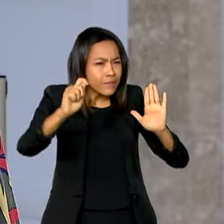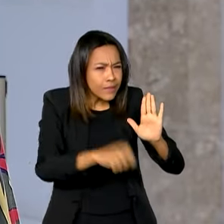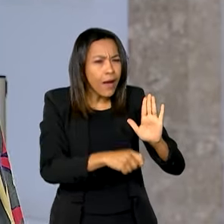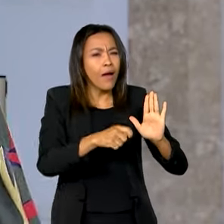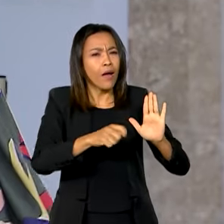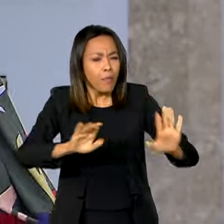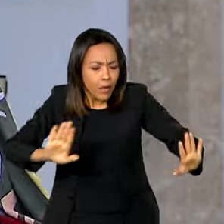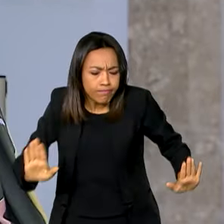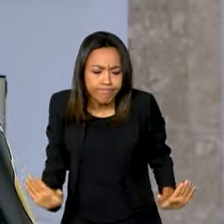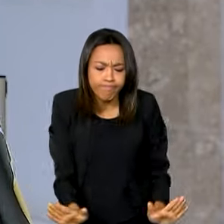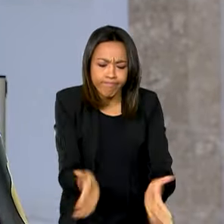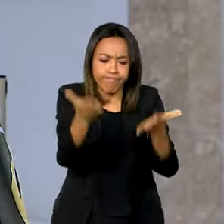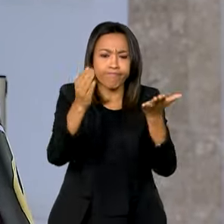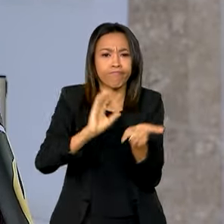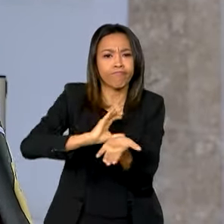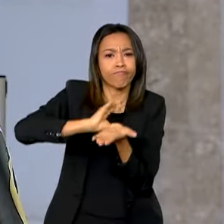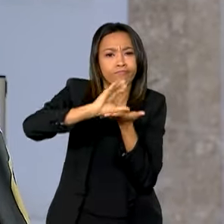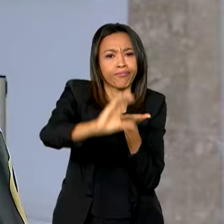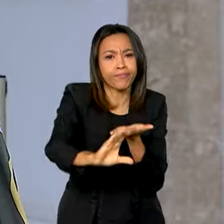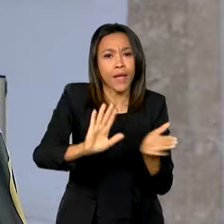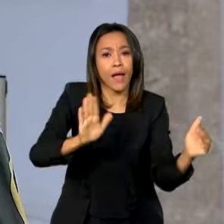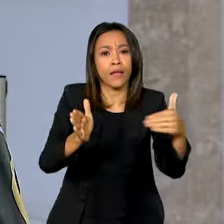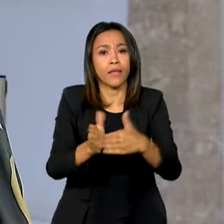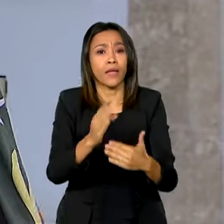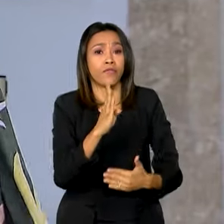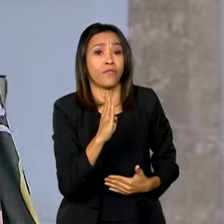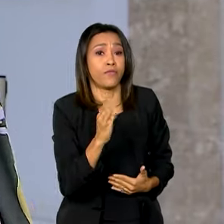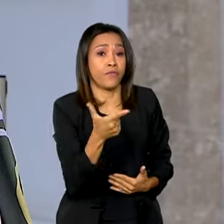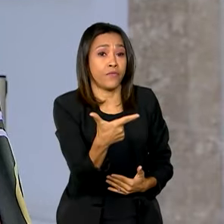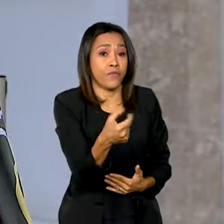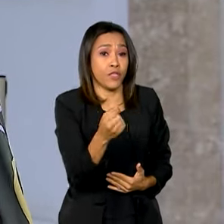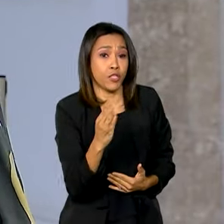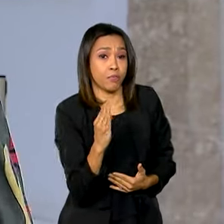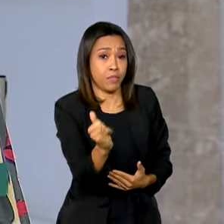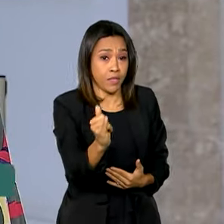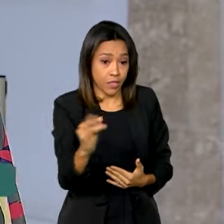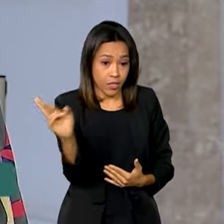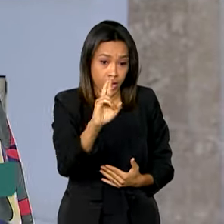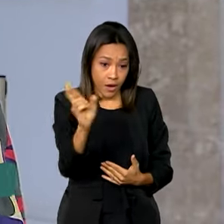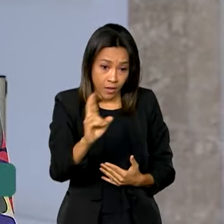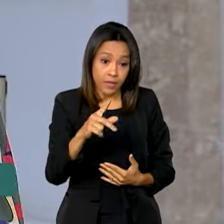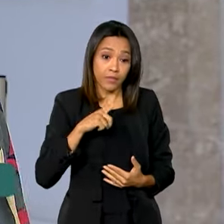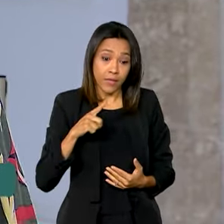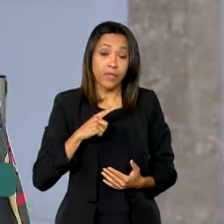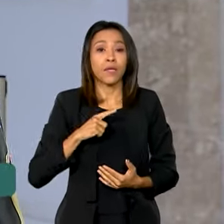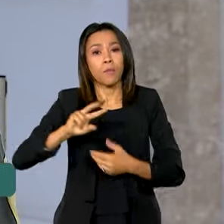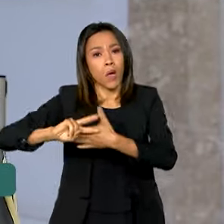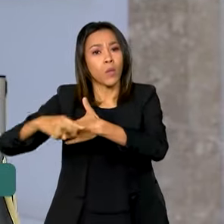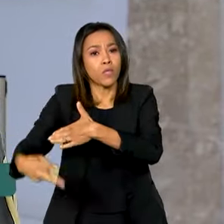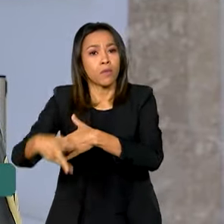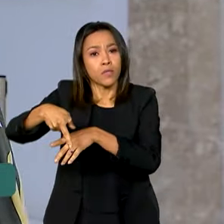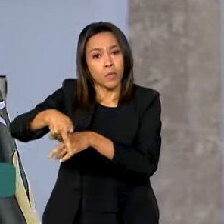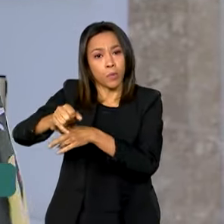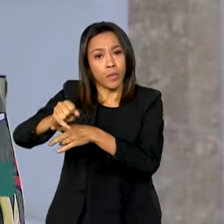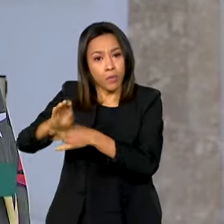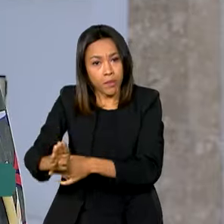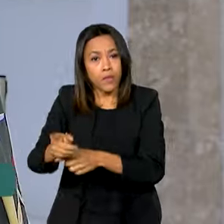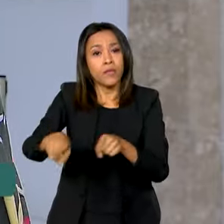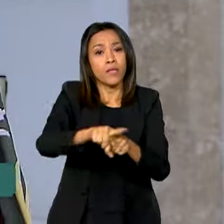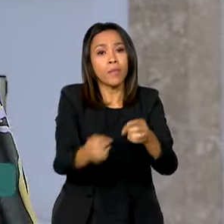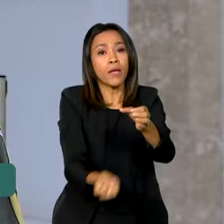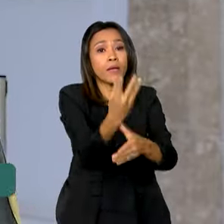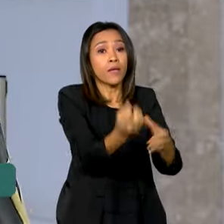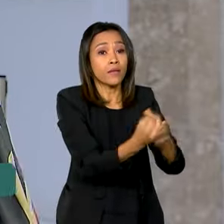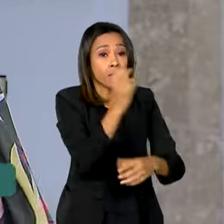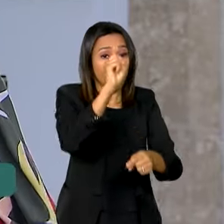investimentos de até 20 bilhões de reais, com reflexos no PIB e na geração de empregos. Além